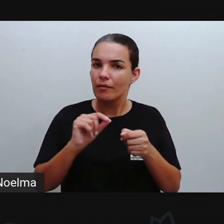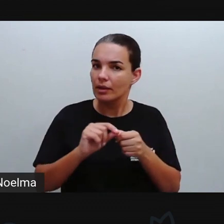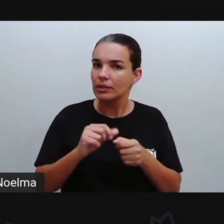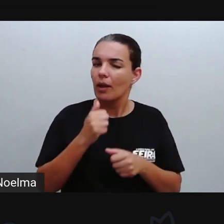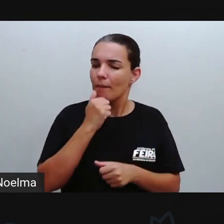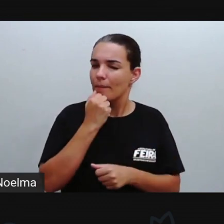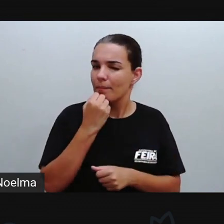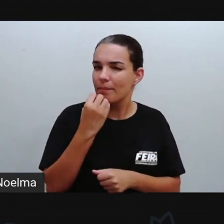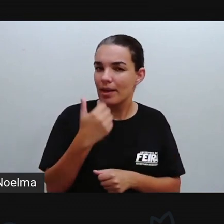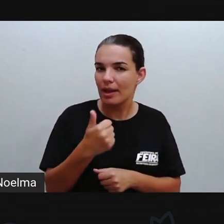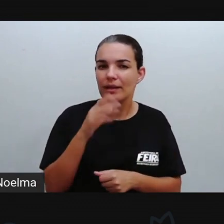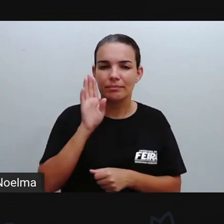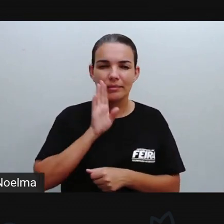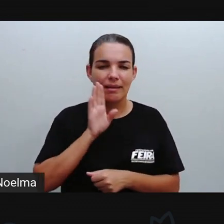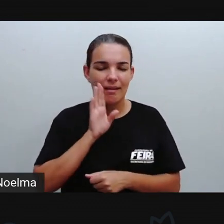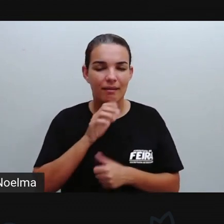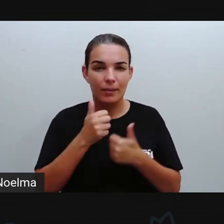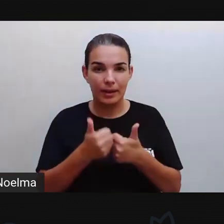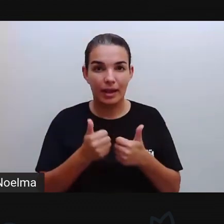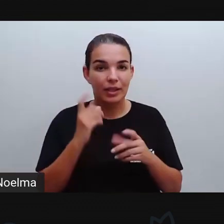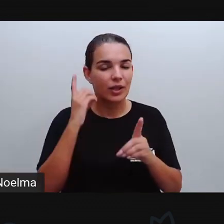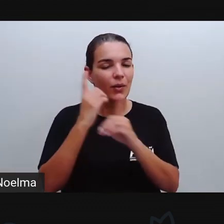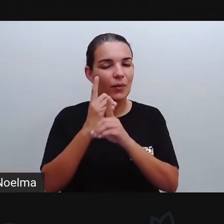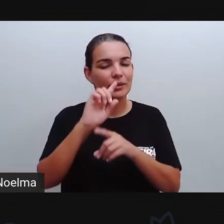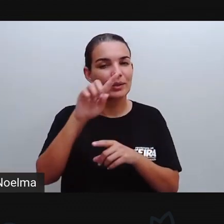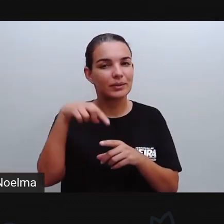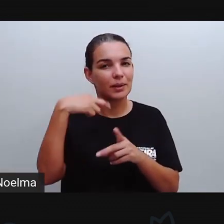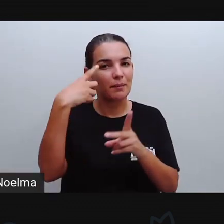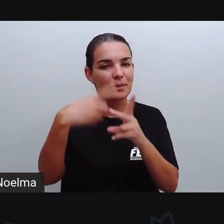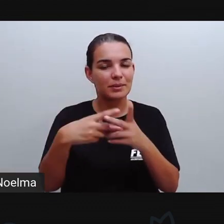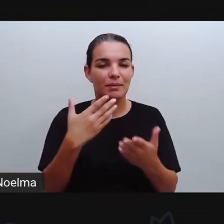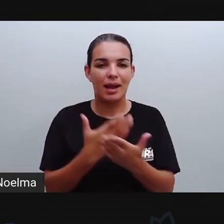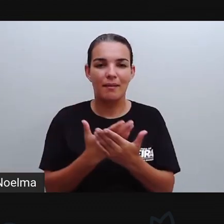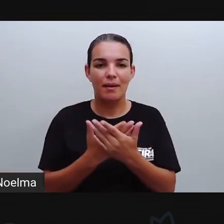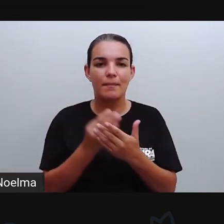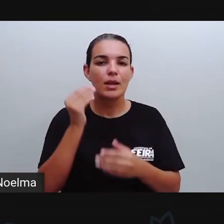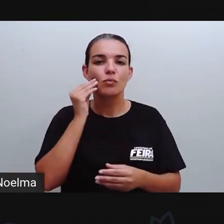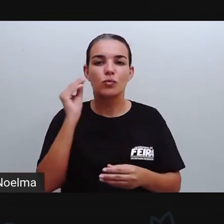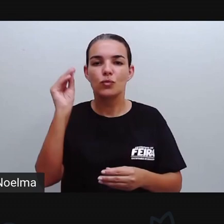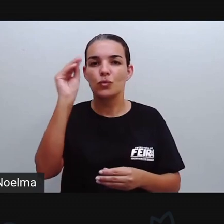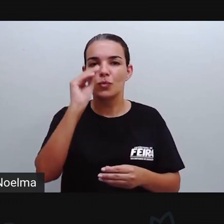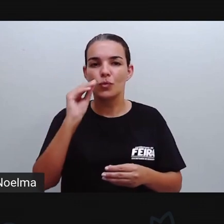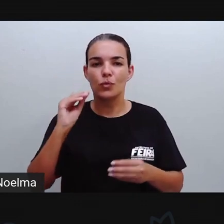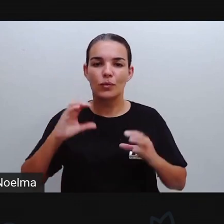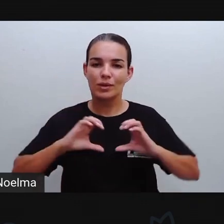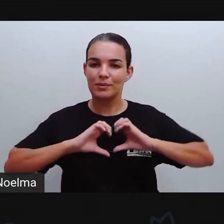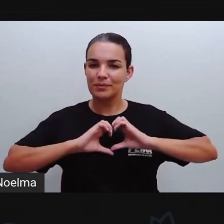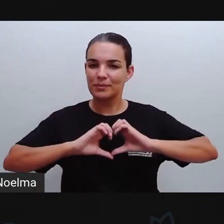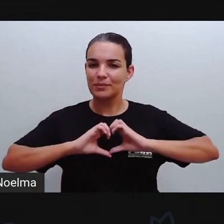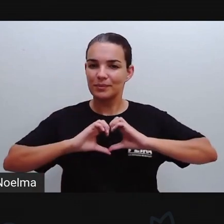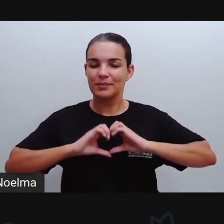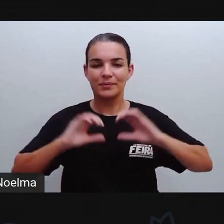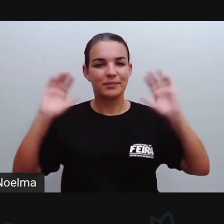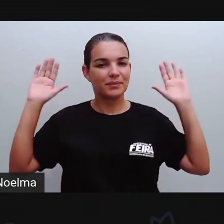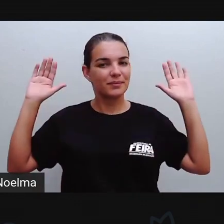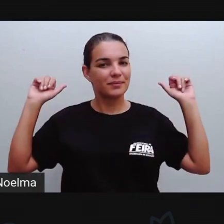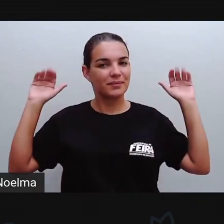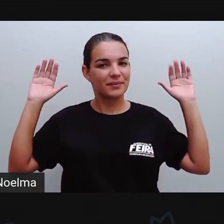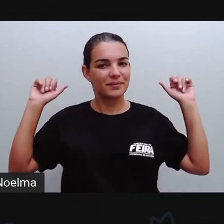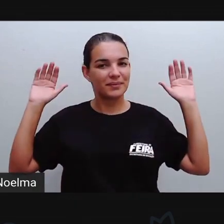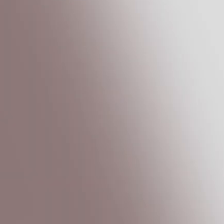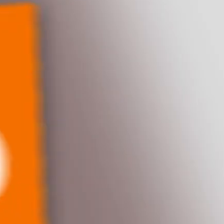atividade com muito cuidado, com muito capricho e a gente se encontra na nossa próxima aula. Beijo no coração de cada um de vocês